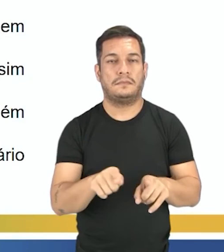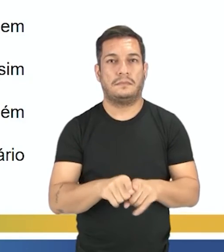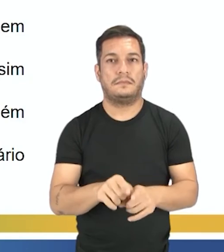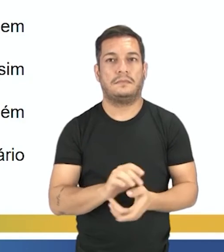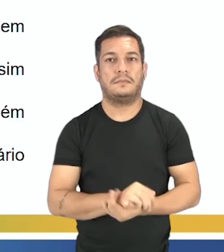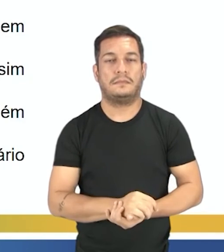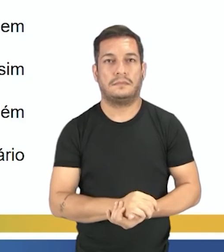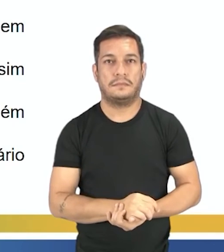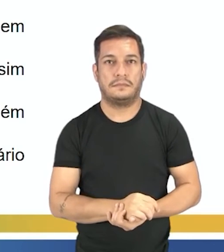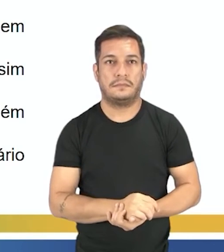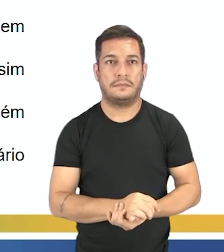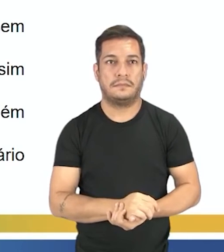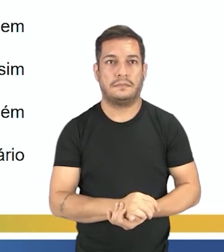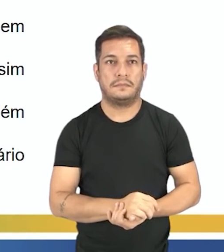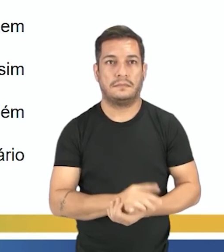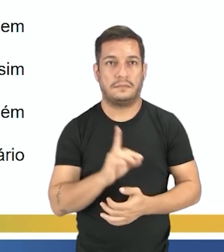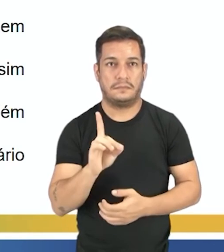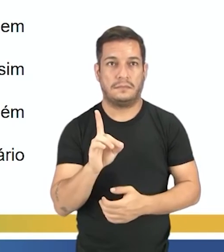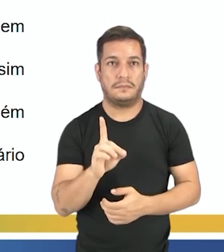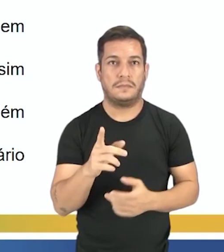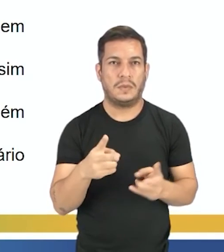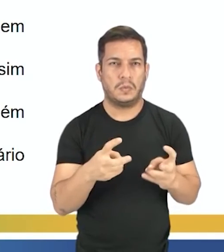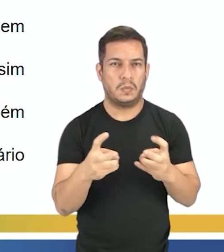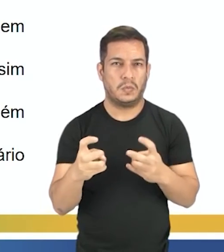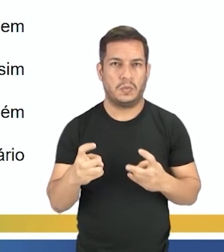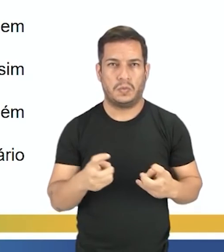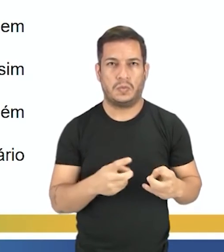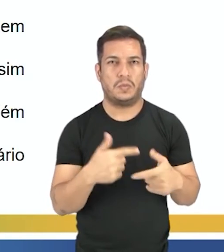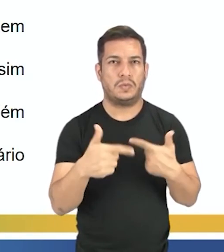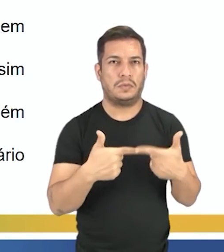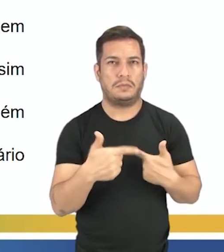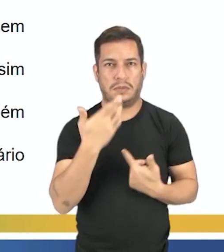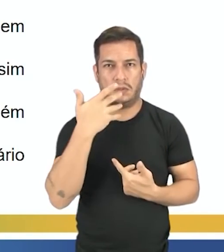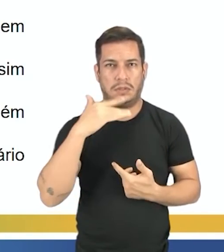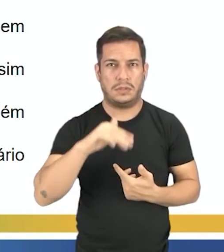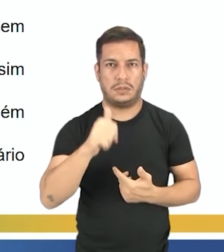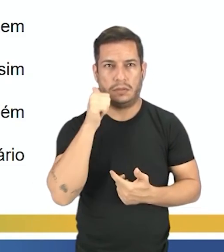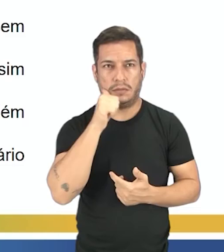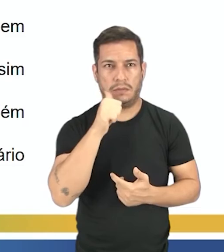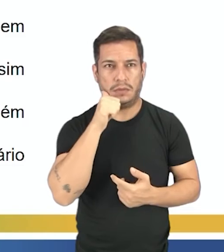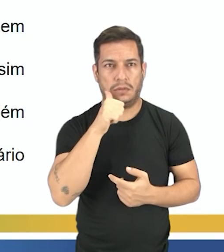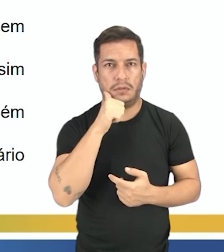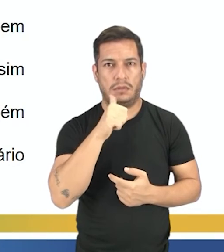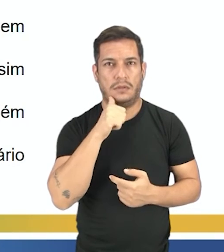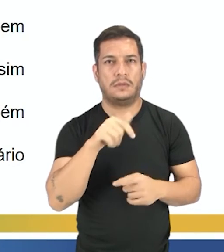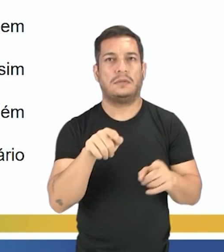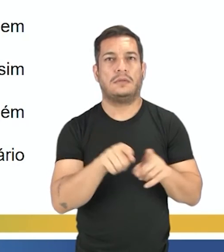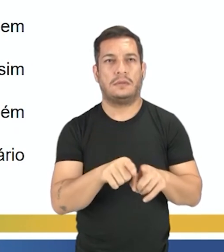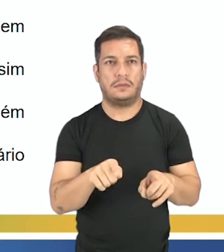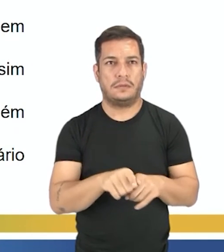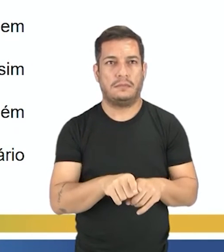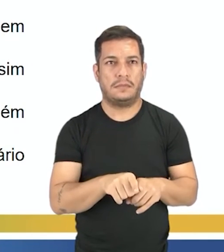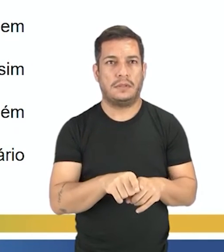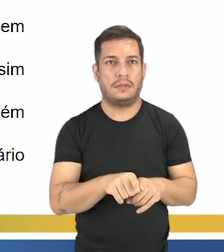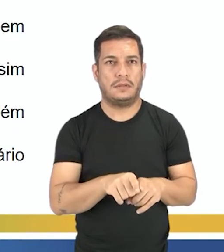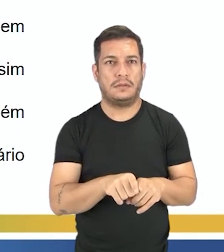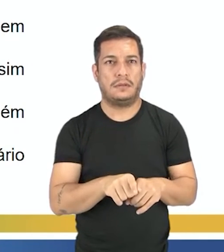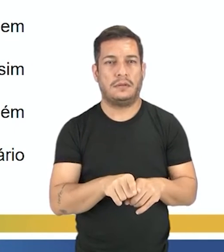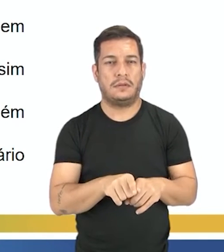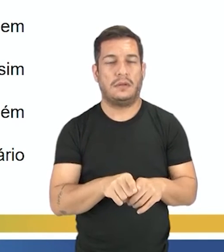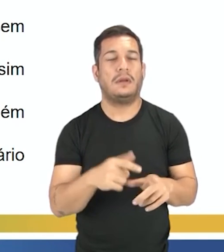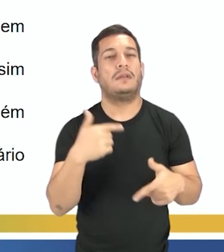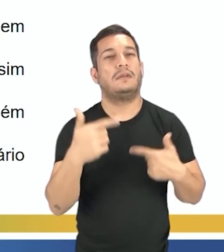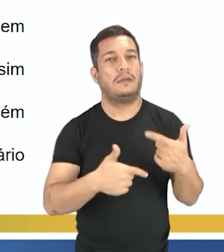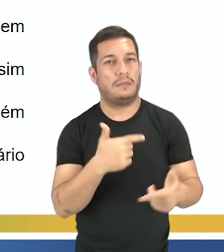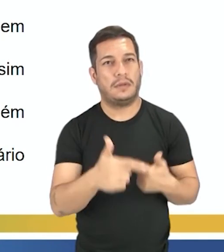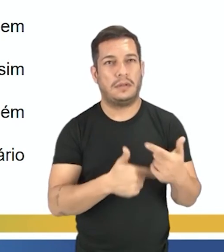a família operária. D, maior exploração de mão de obra, pois crianças e mulheres, além de